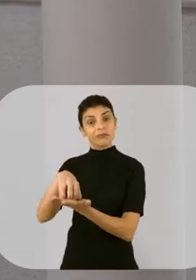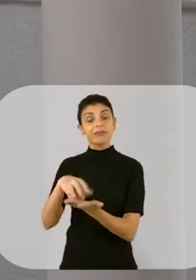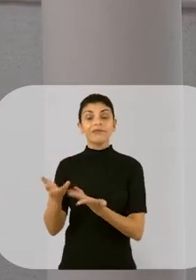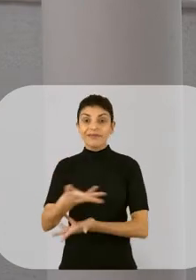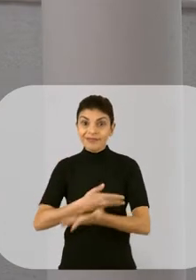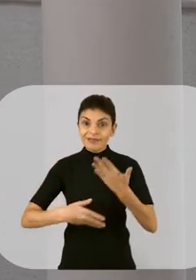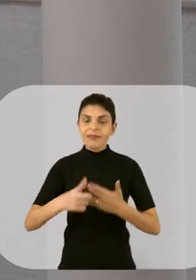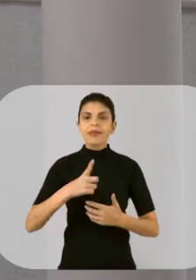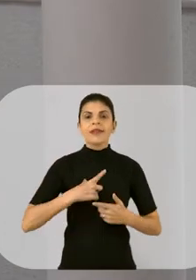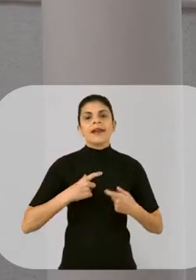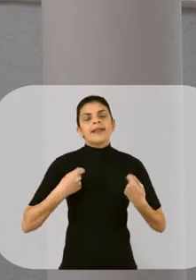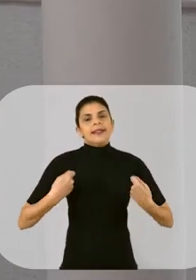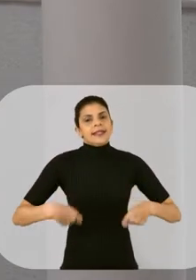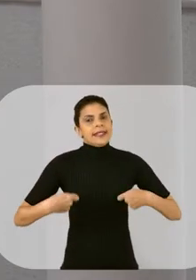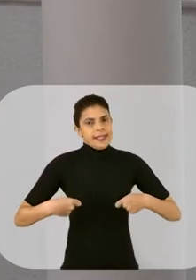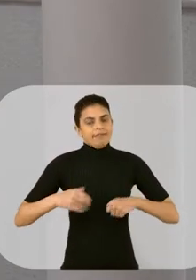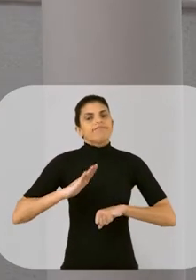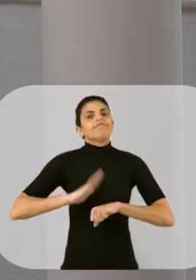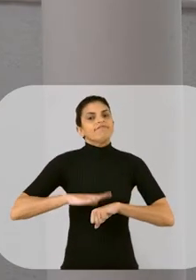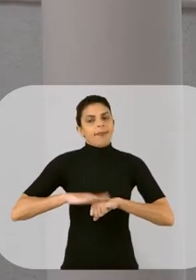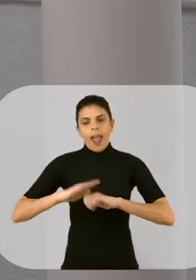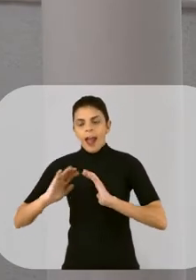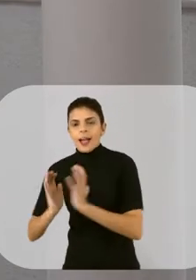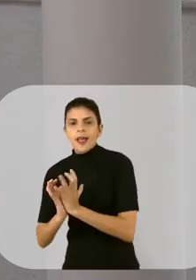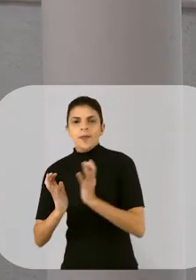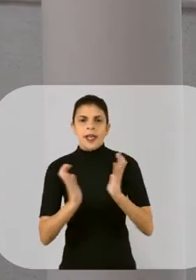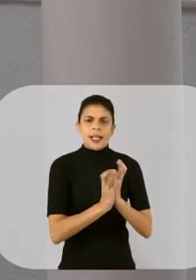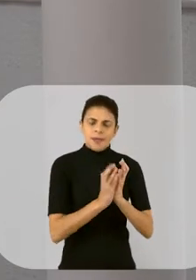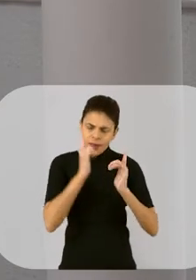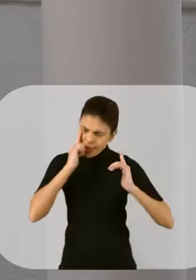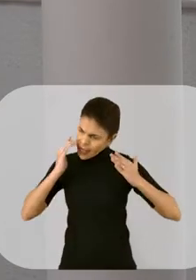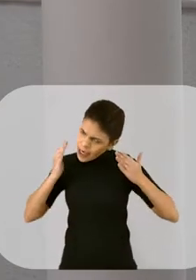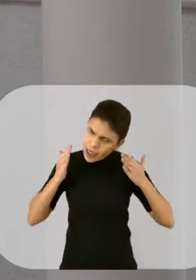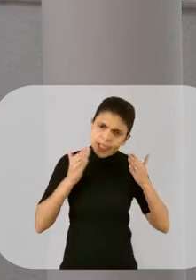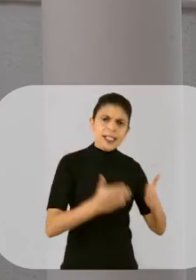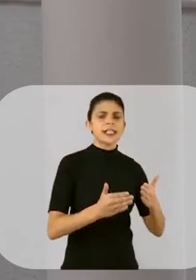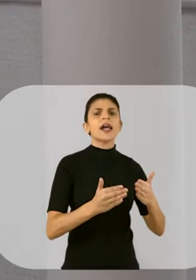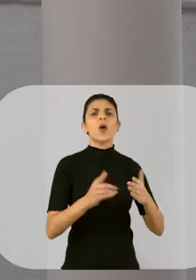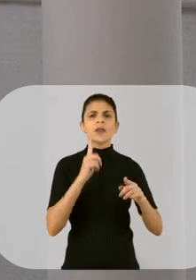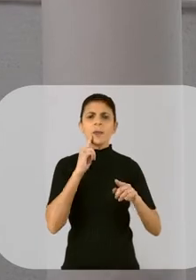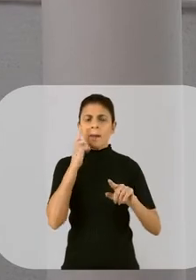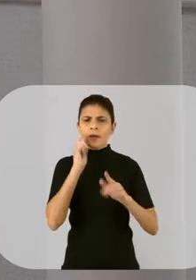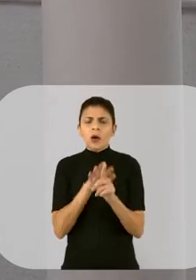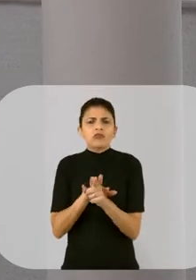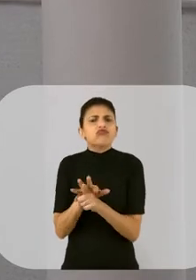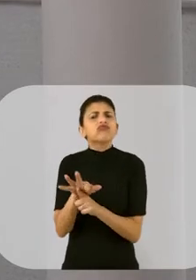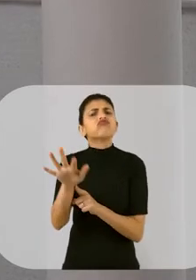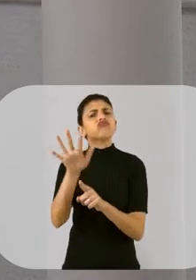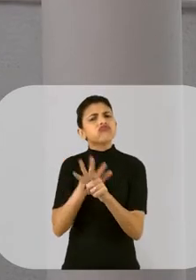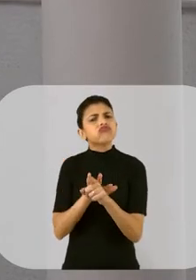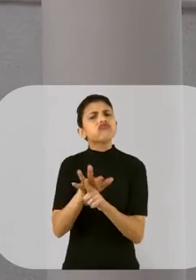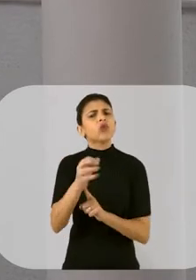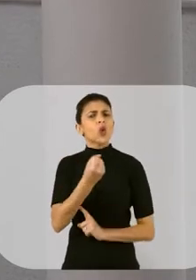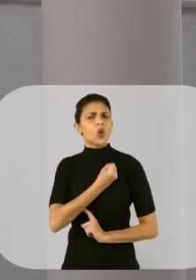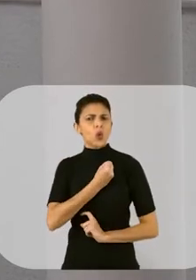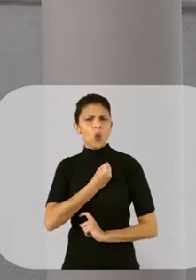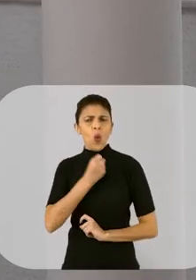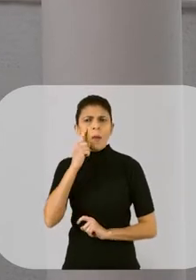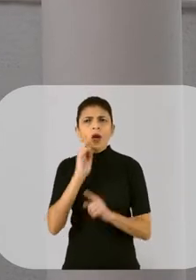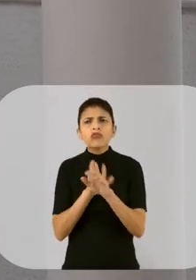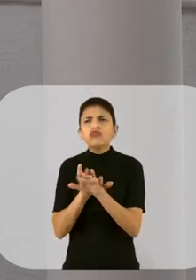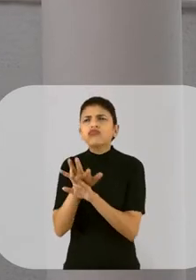campus tem exigido uma dedicação muito grande das equipes e cada vez o número de acessos aumenta mais